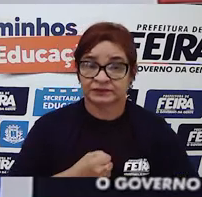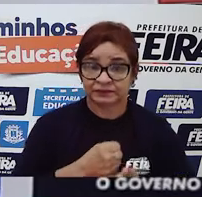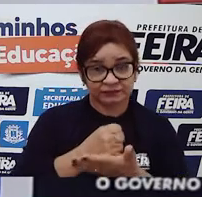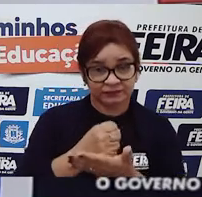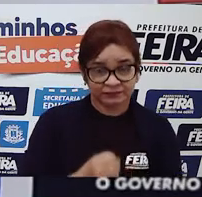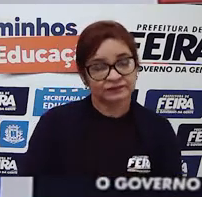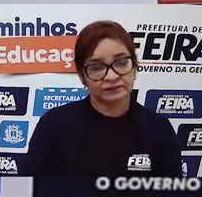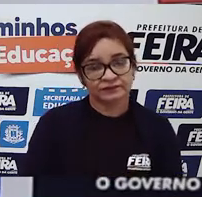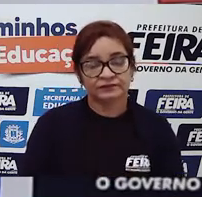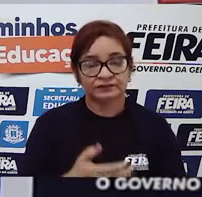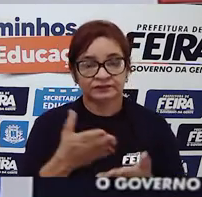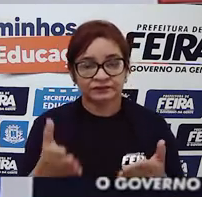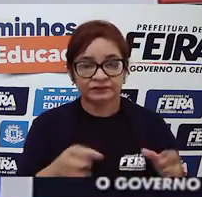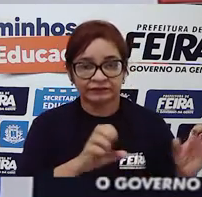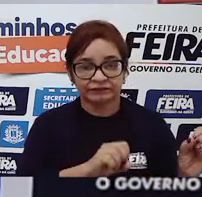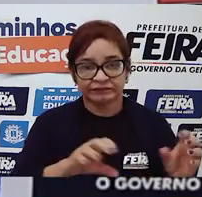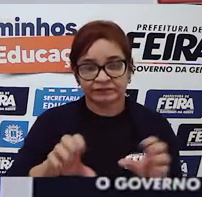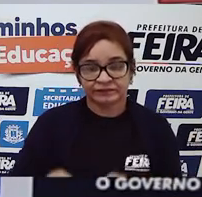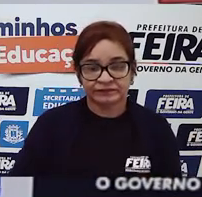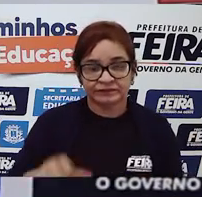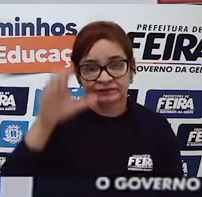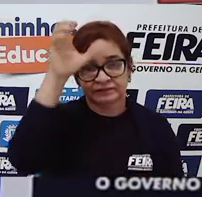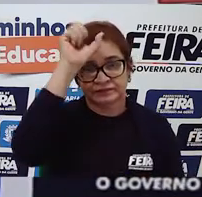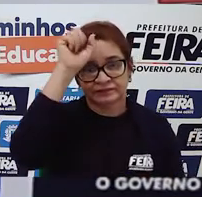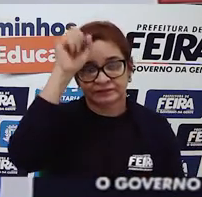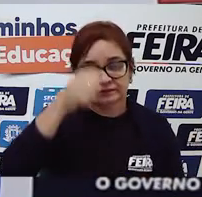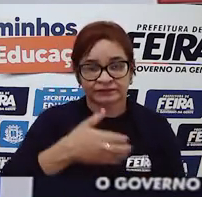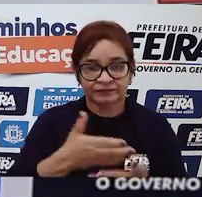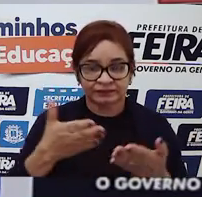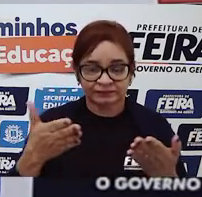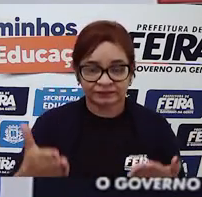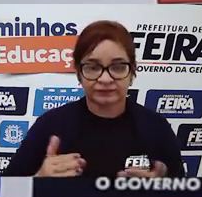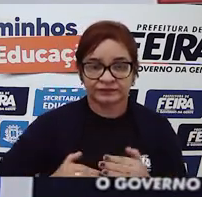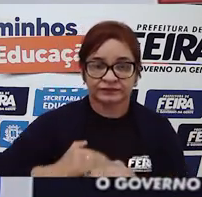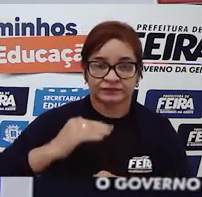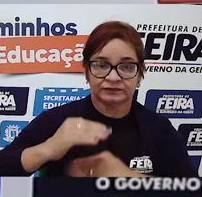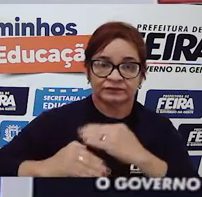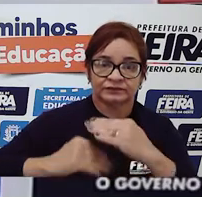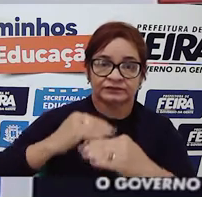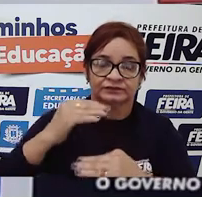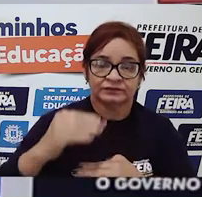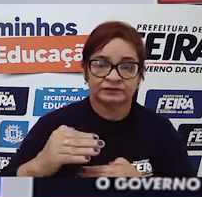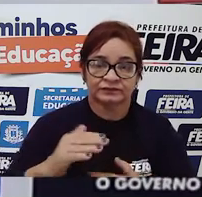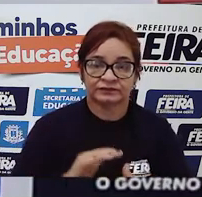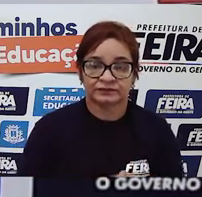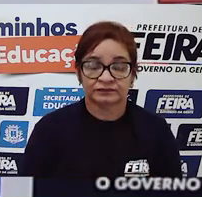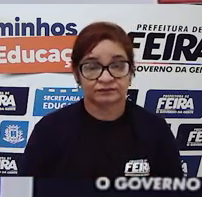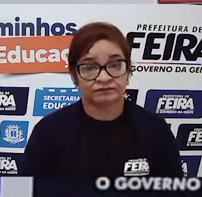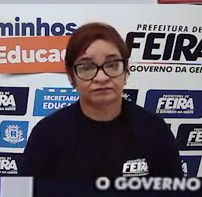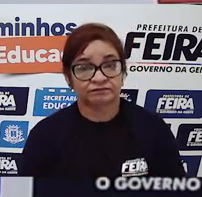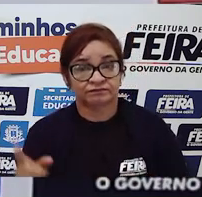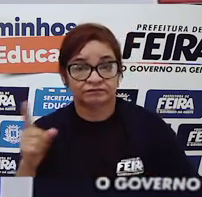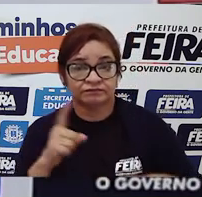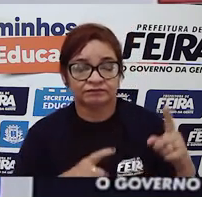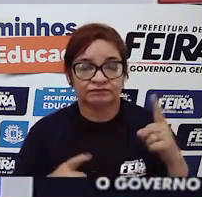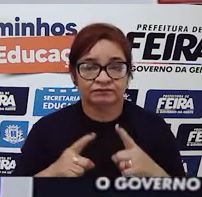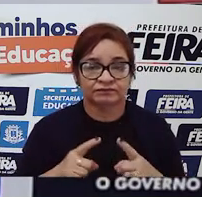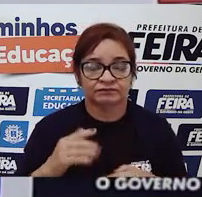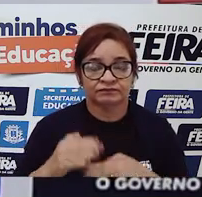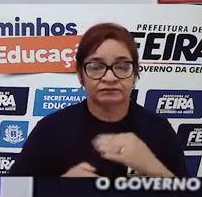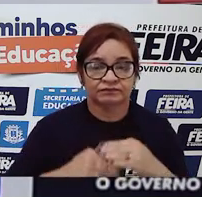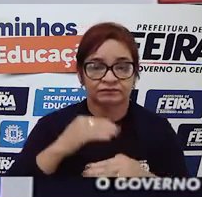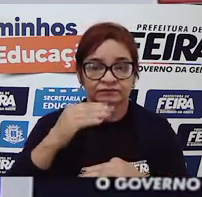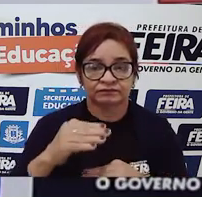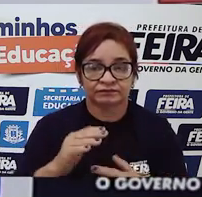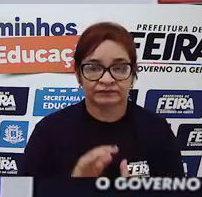o ensino aprendizagem, o ensino de vocês, tenha andamento nesse período complicado em que nós estamos envolvidos devido